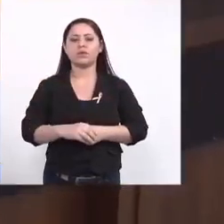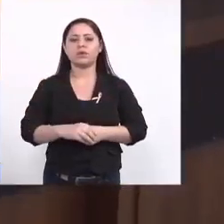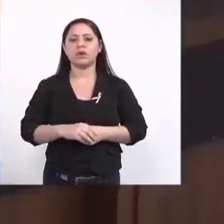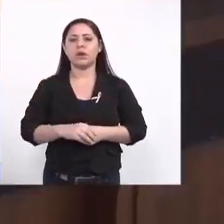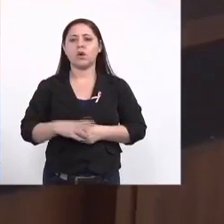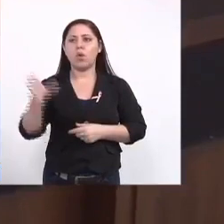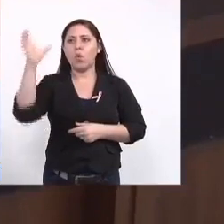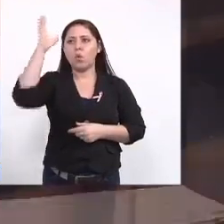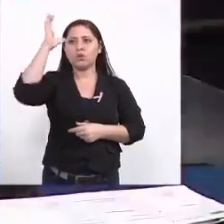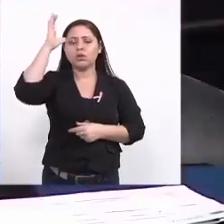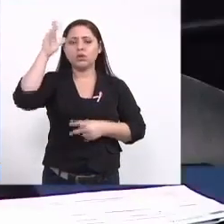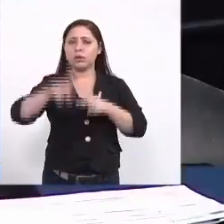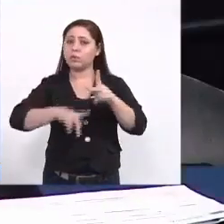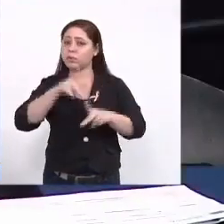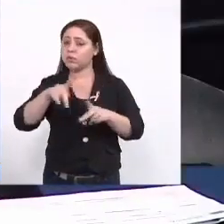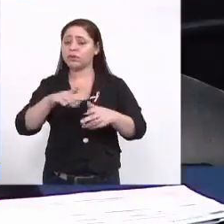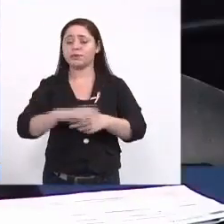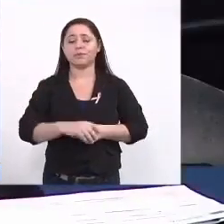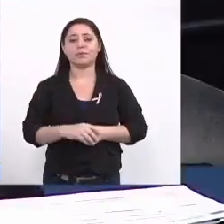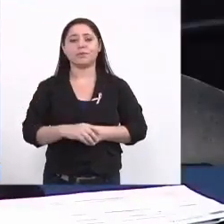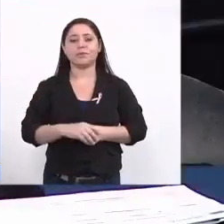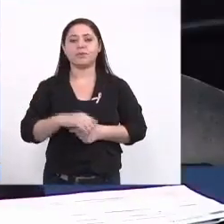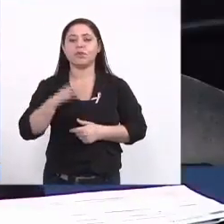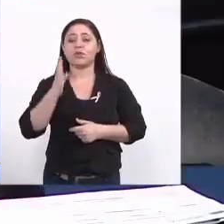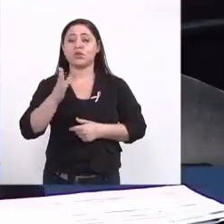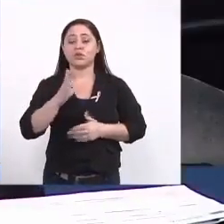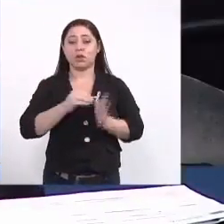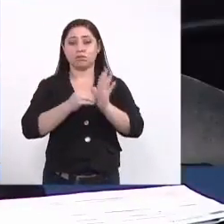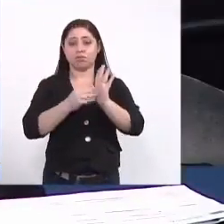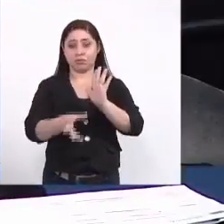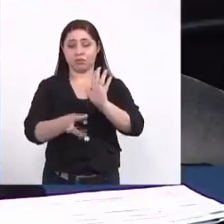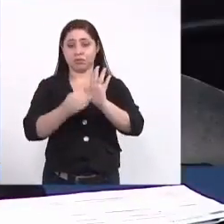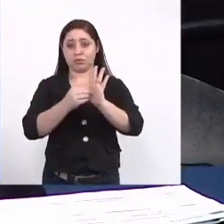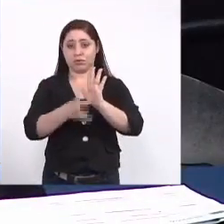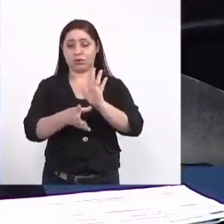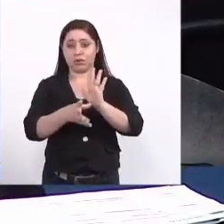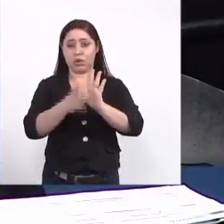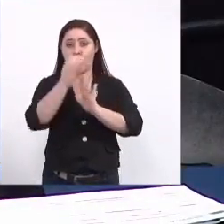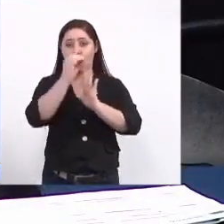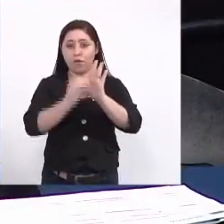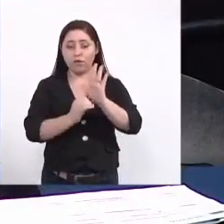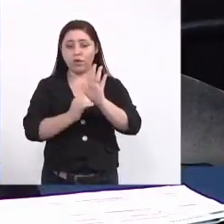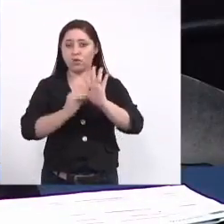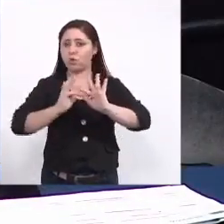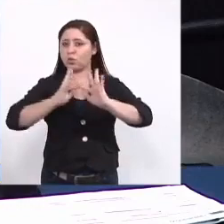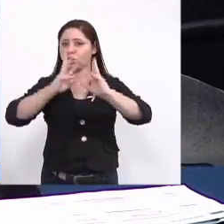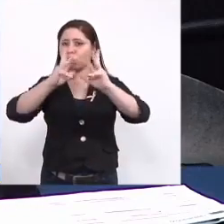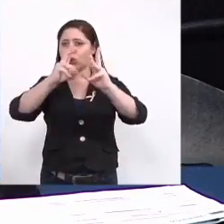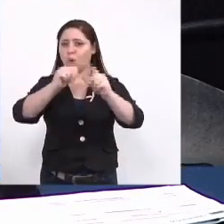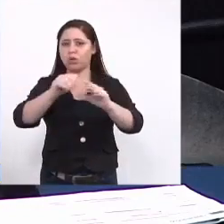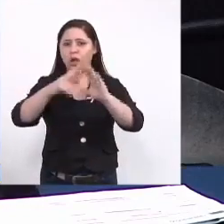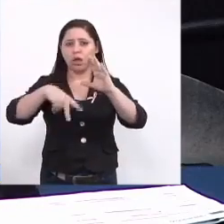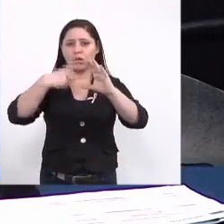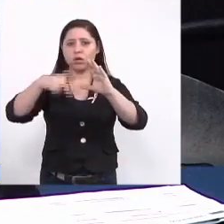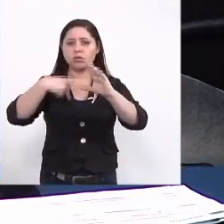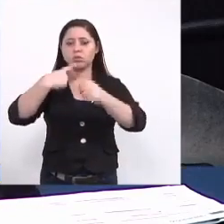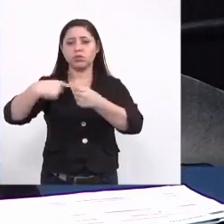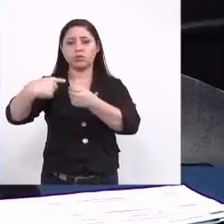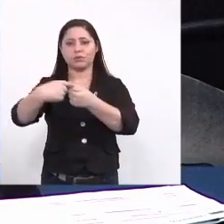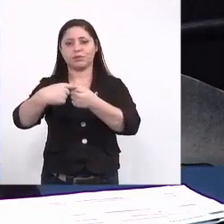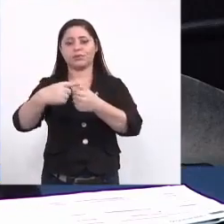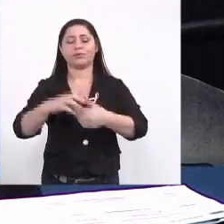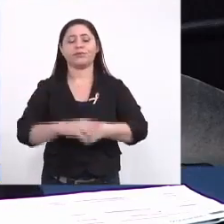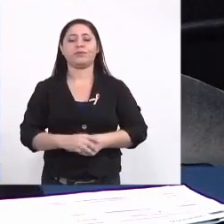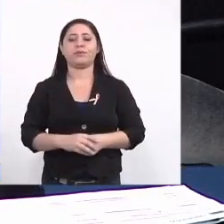conscientizar a população nós já encaminhamos os ofícios para todas as câmaras municipais